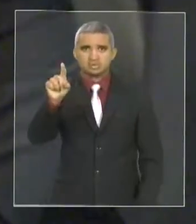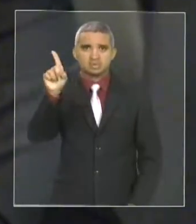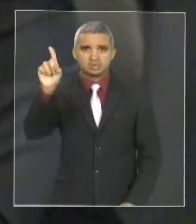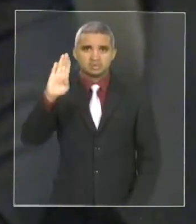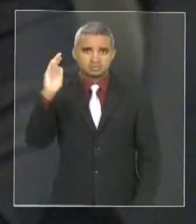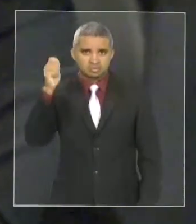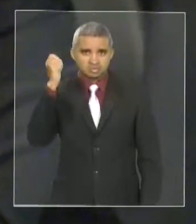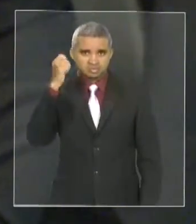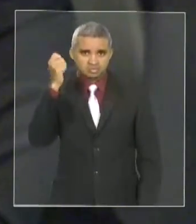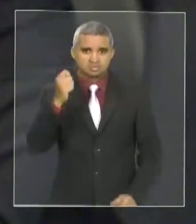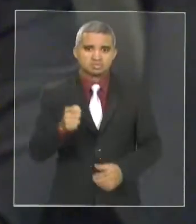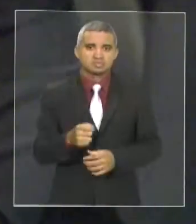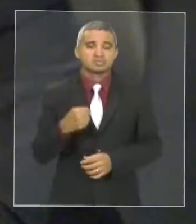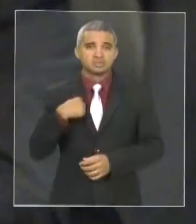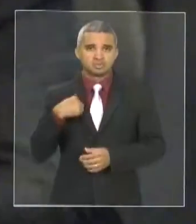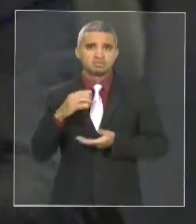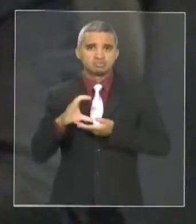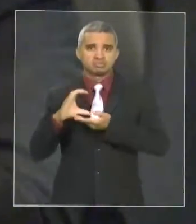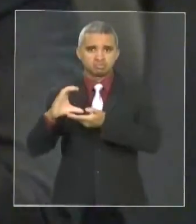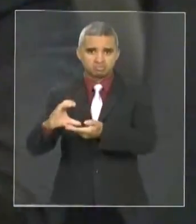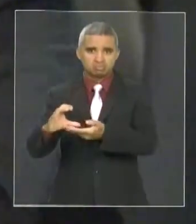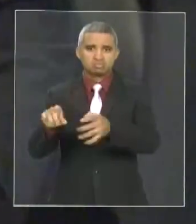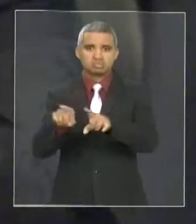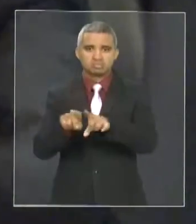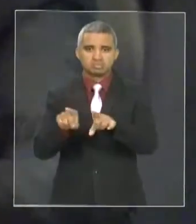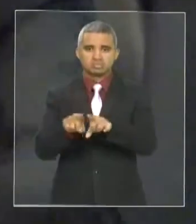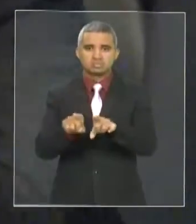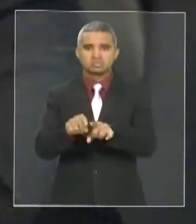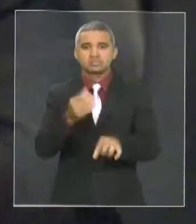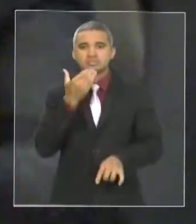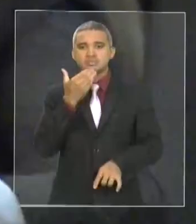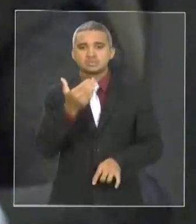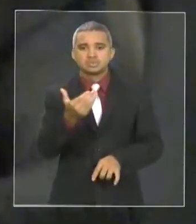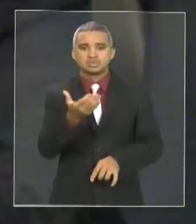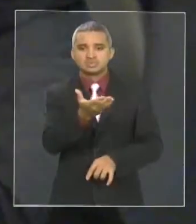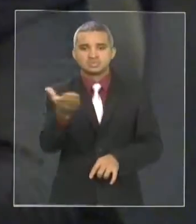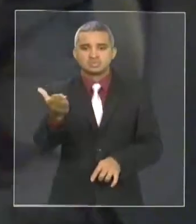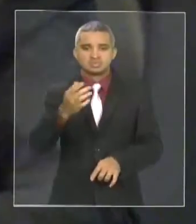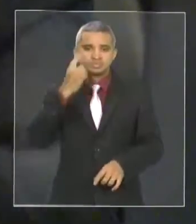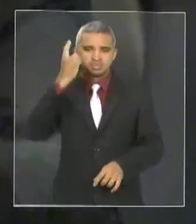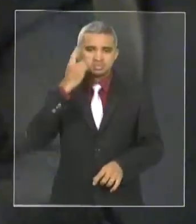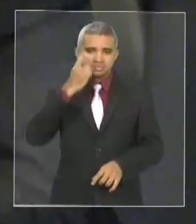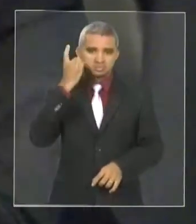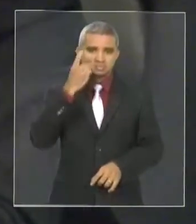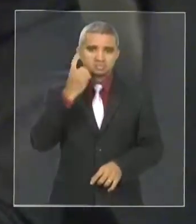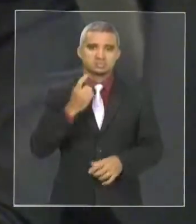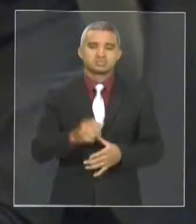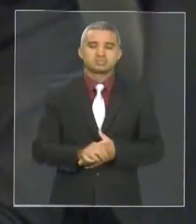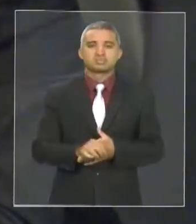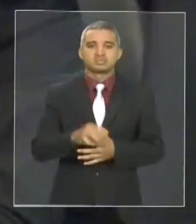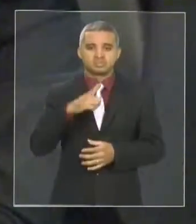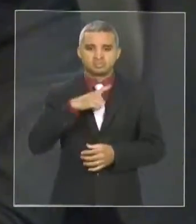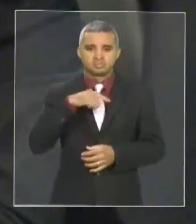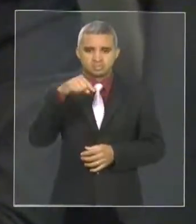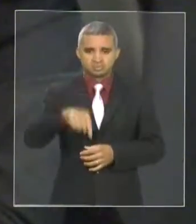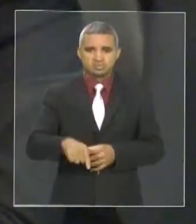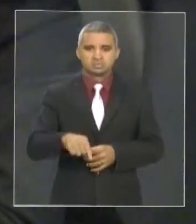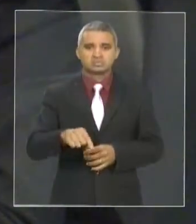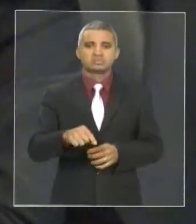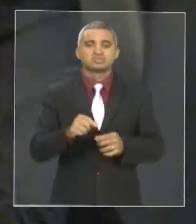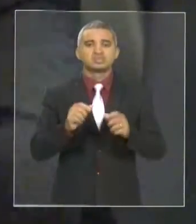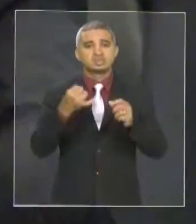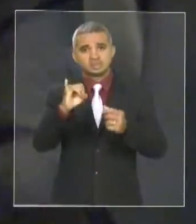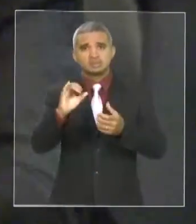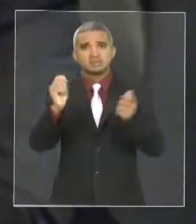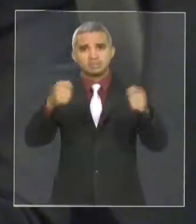já vou colocar uma emenda e peço aqui, vou pedir também aos colegas deputados, todos os deputados com assento desta casa aqui, aquele que puder